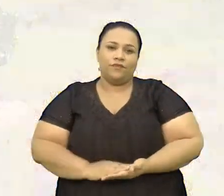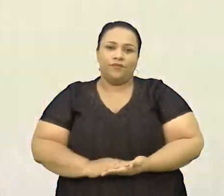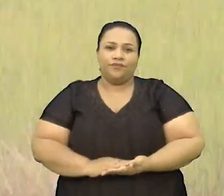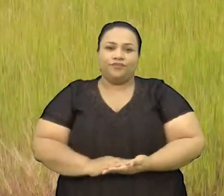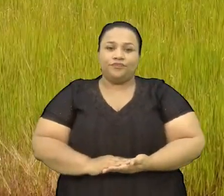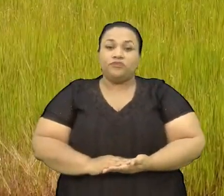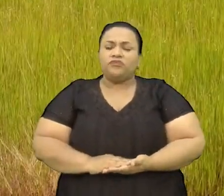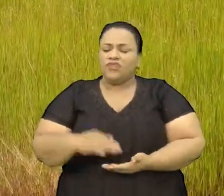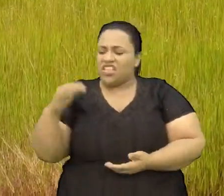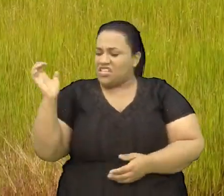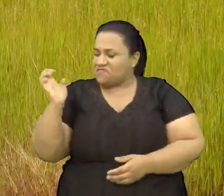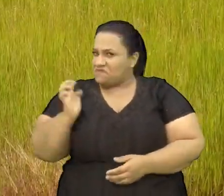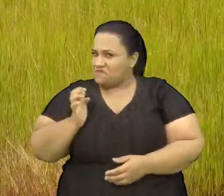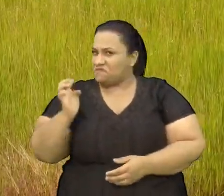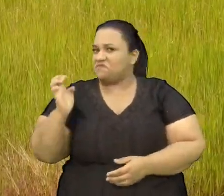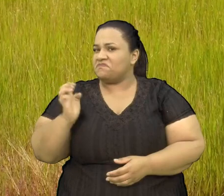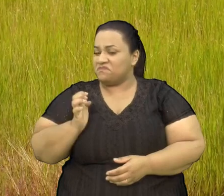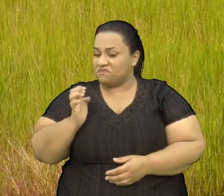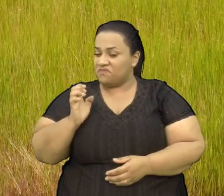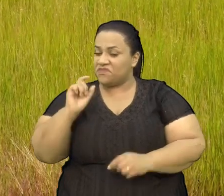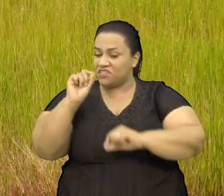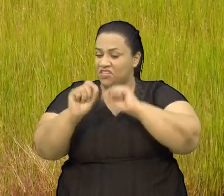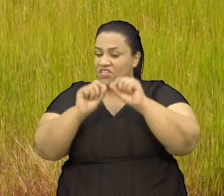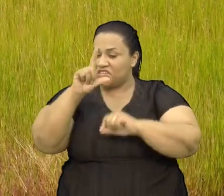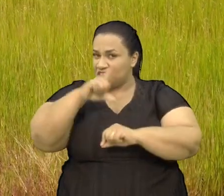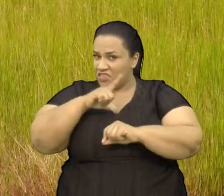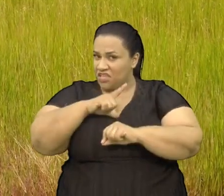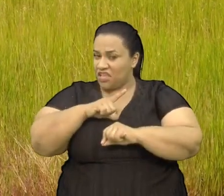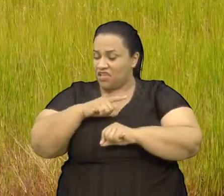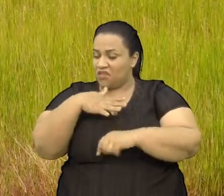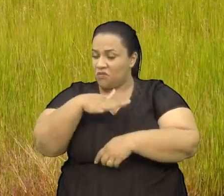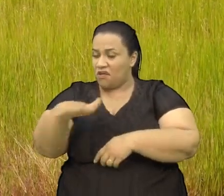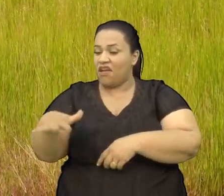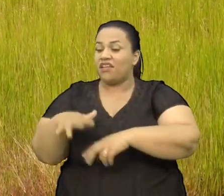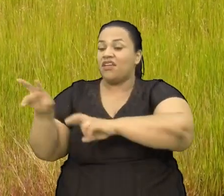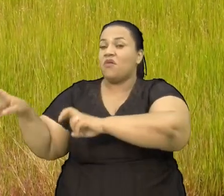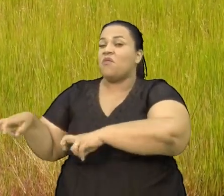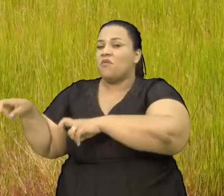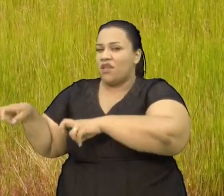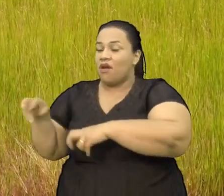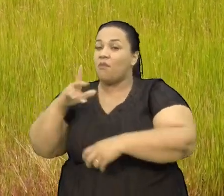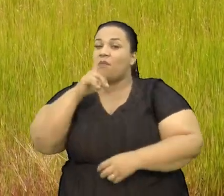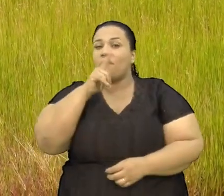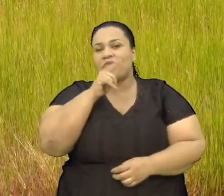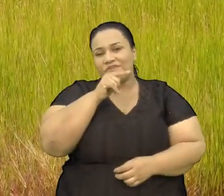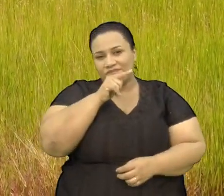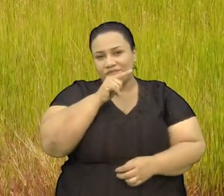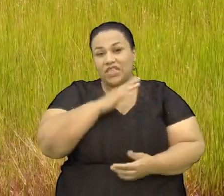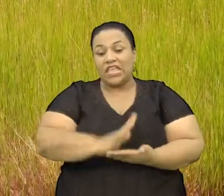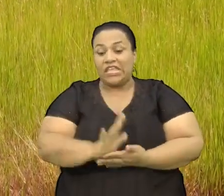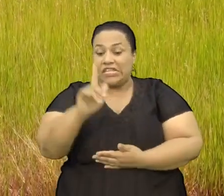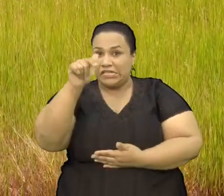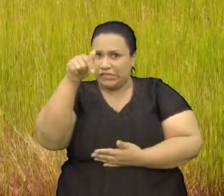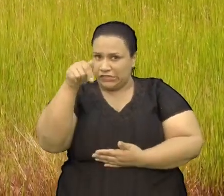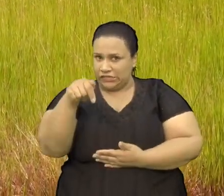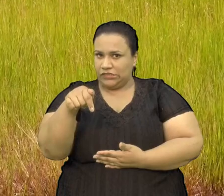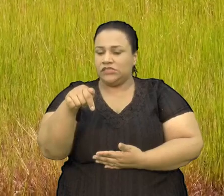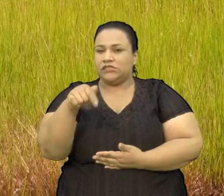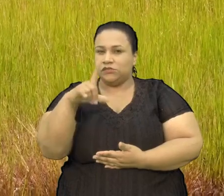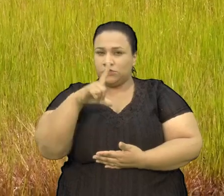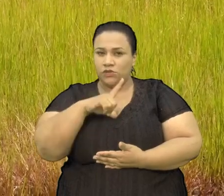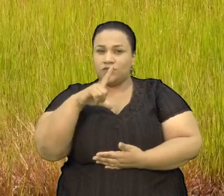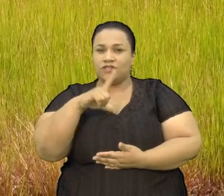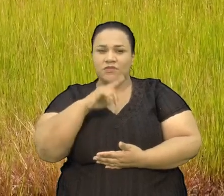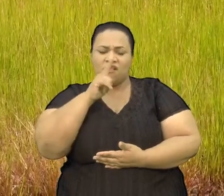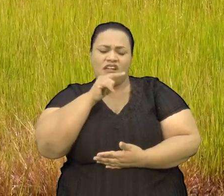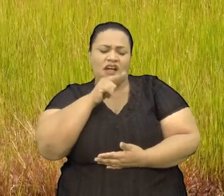Uma das maiores Riquezas Que existe Numa propriedade Rural É a água E aqui Na Barão Do Rio Branco